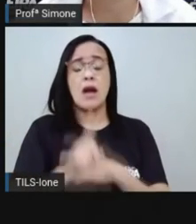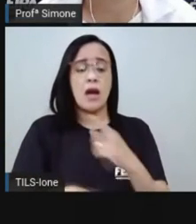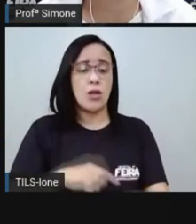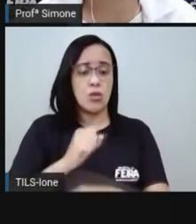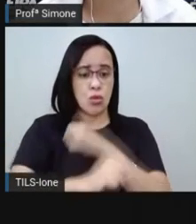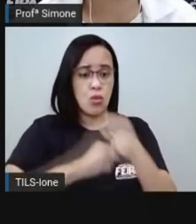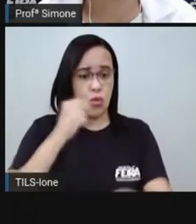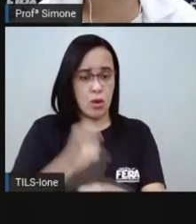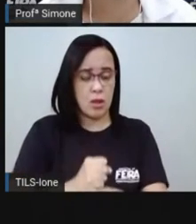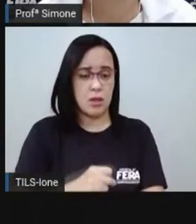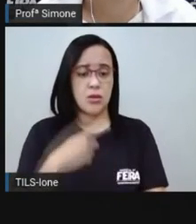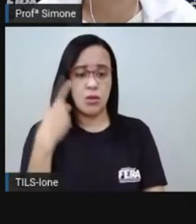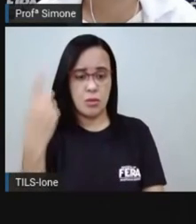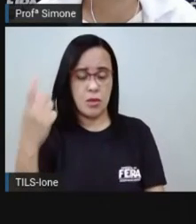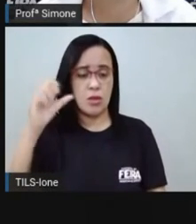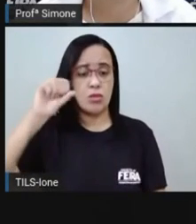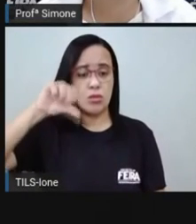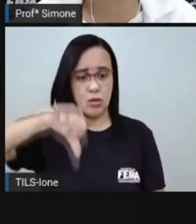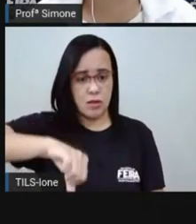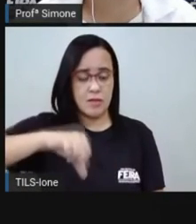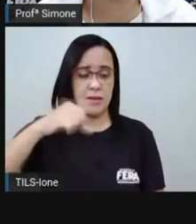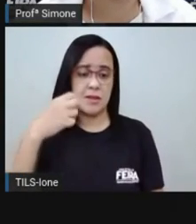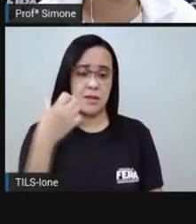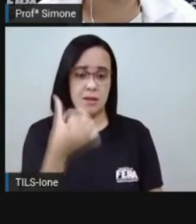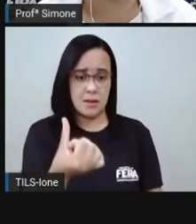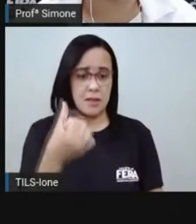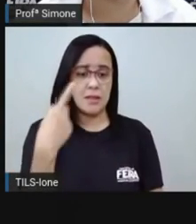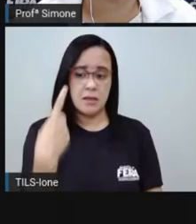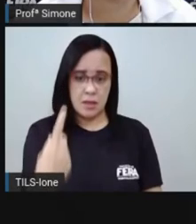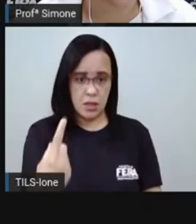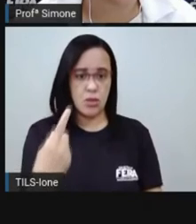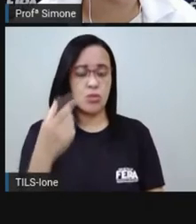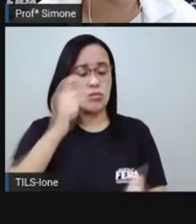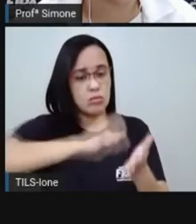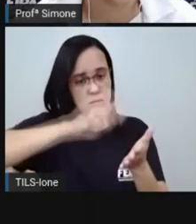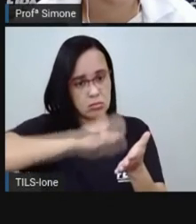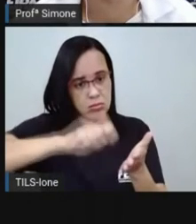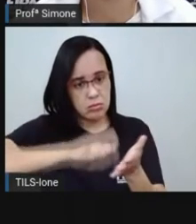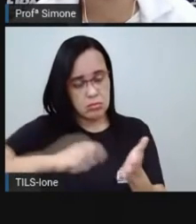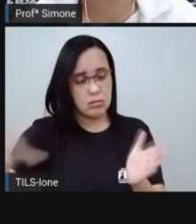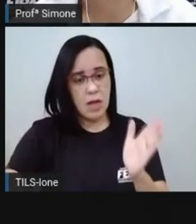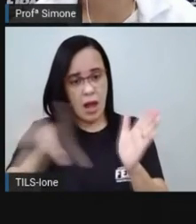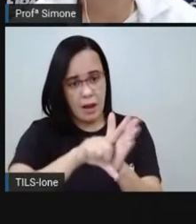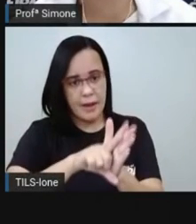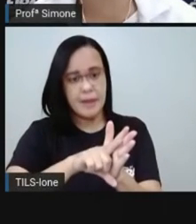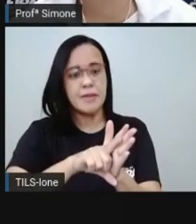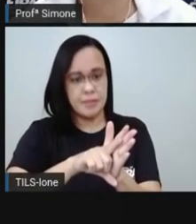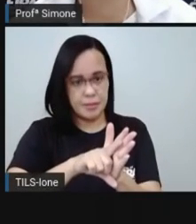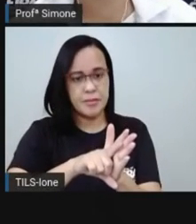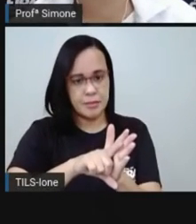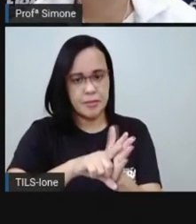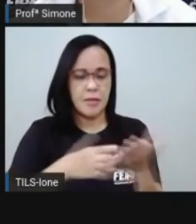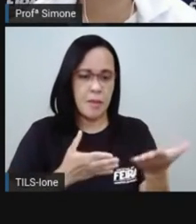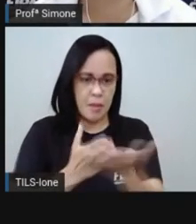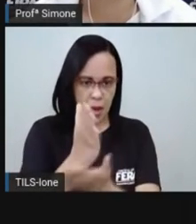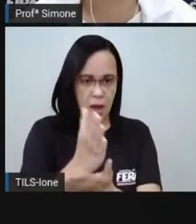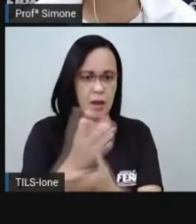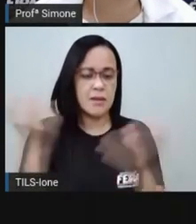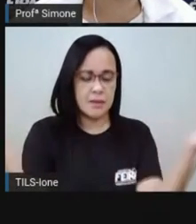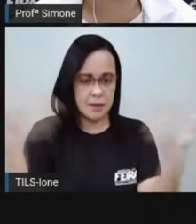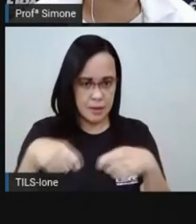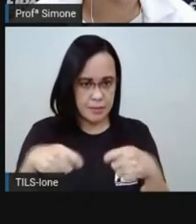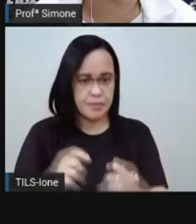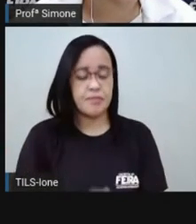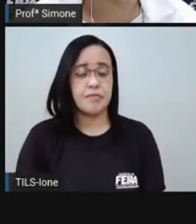é assinada a nossa primeira lei de diretrizes e bases então esses são alguns dos episódios